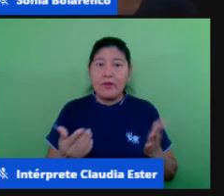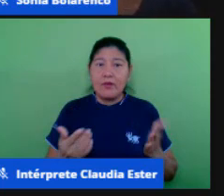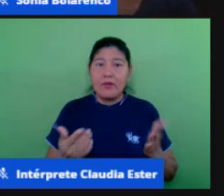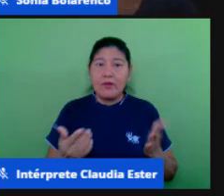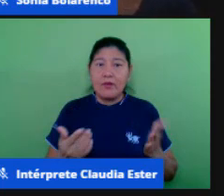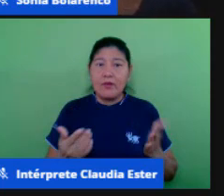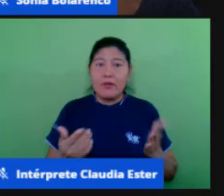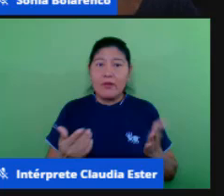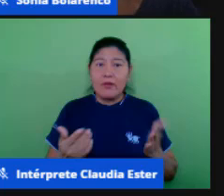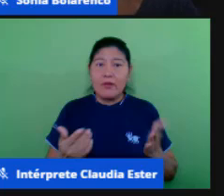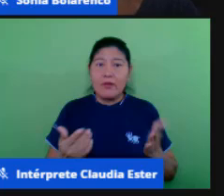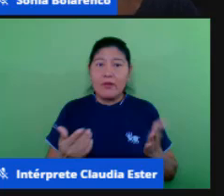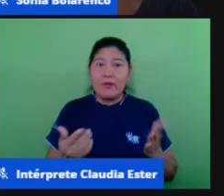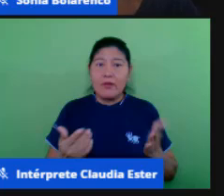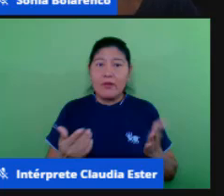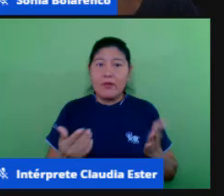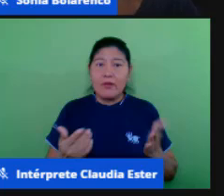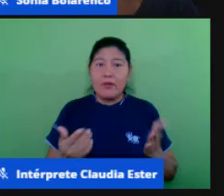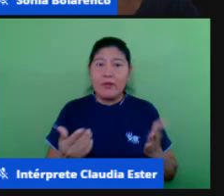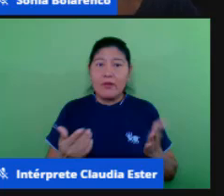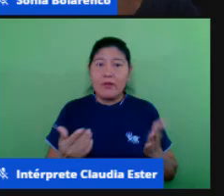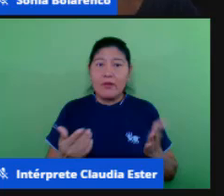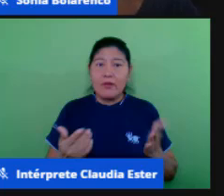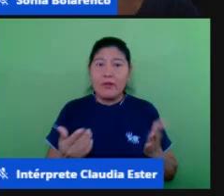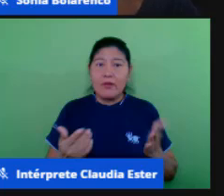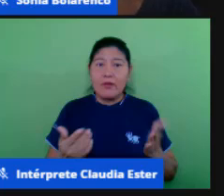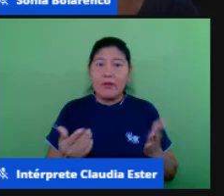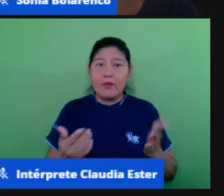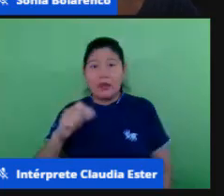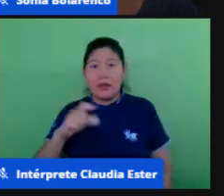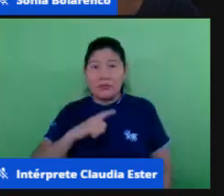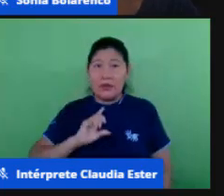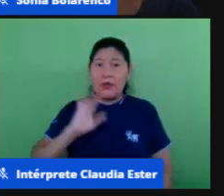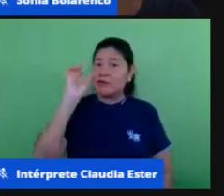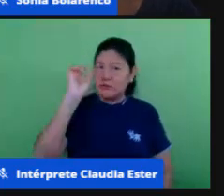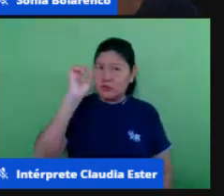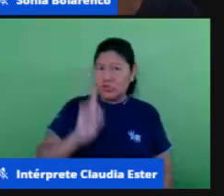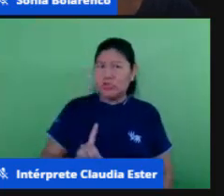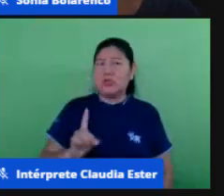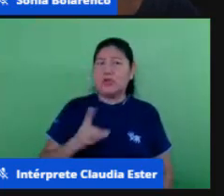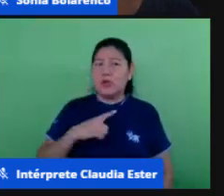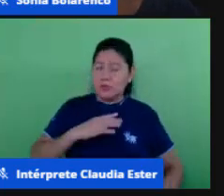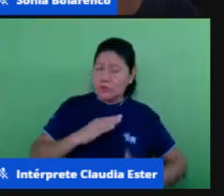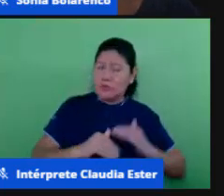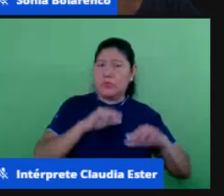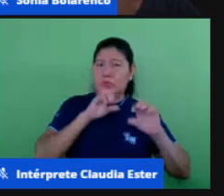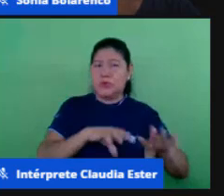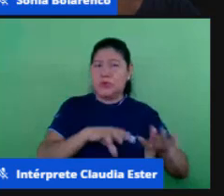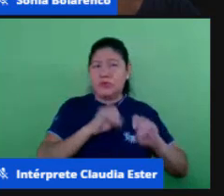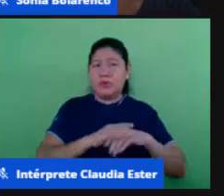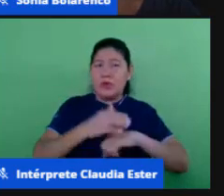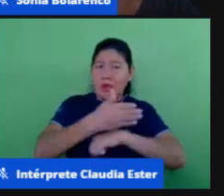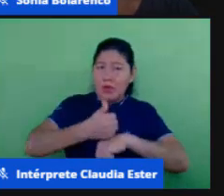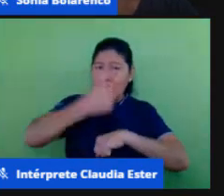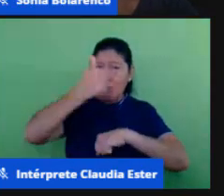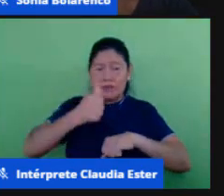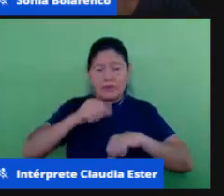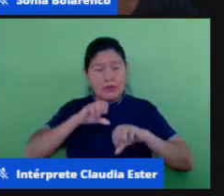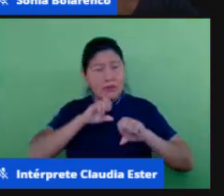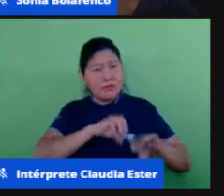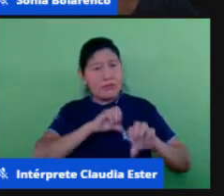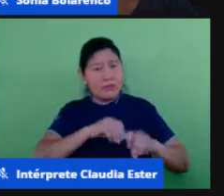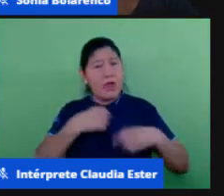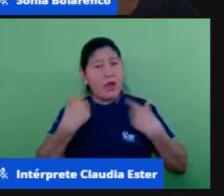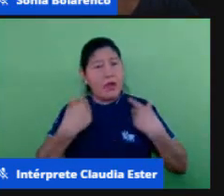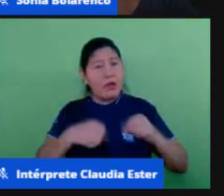exercer esse direito do ensino e de uma qualidade para o ensino eu preciso entender que tipo de